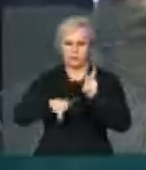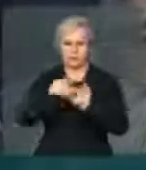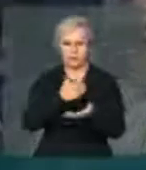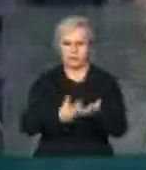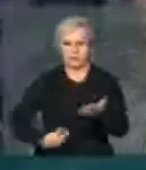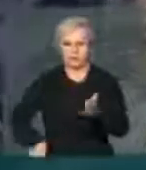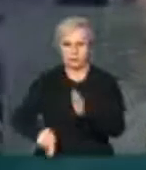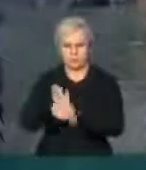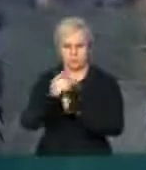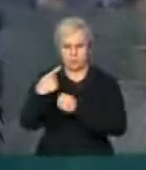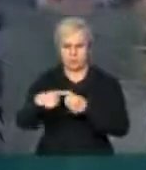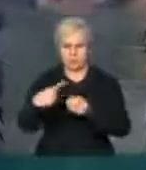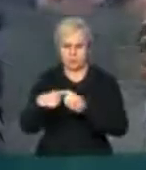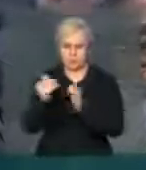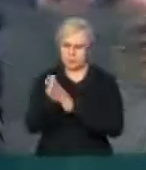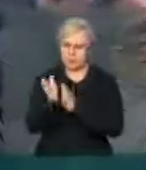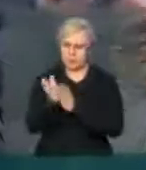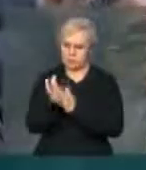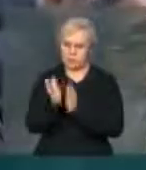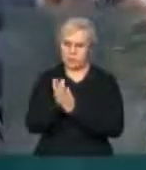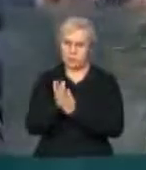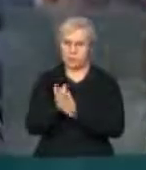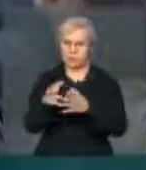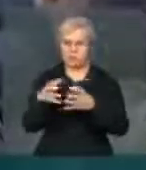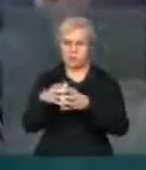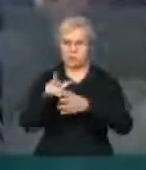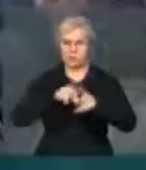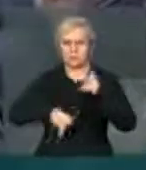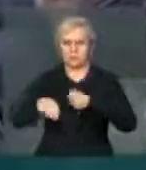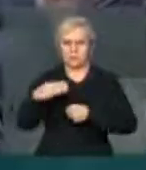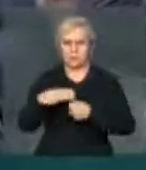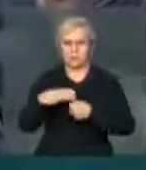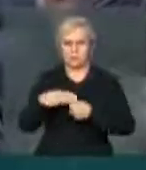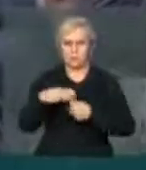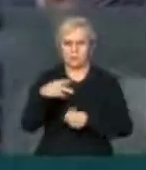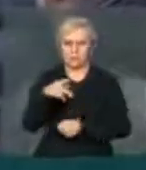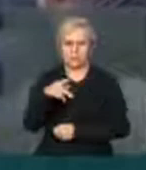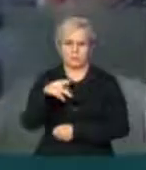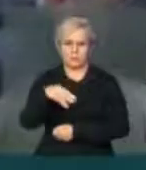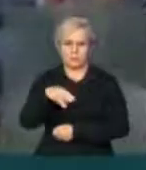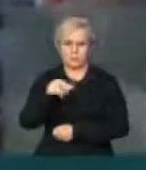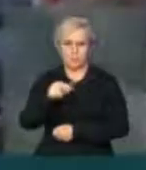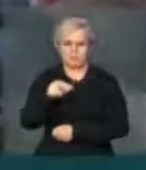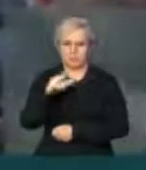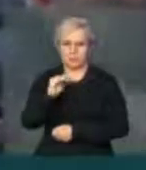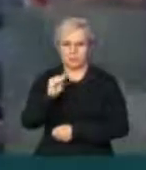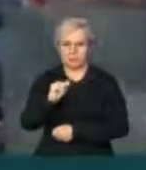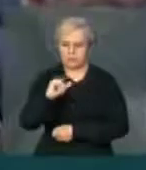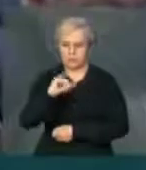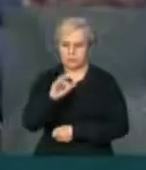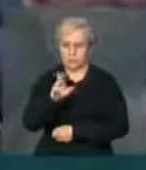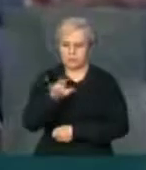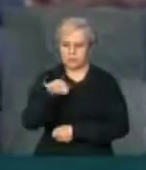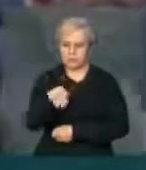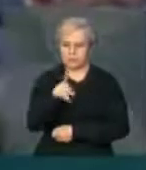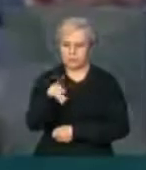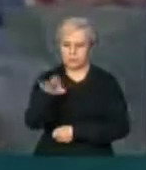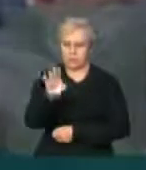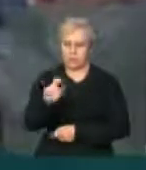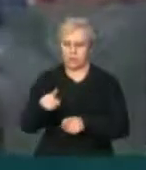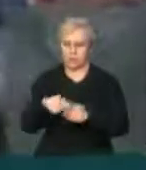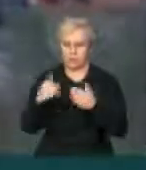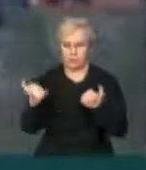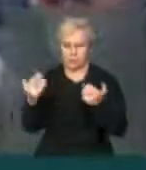cidade. Portanto, parabéns aos maragogipanos que não têm o que comemorar com a administração, mas resgatam o seu valor de